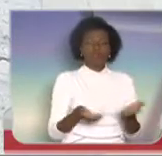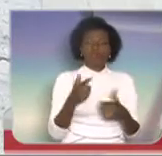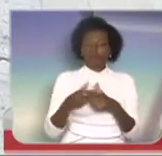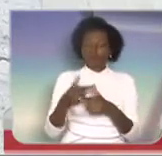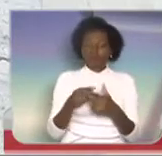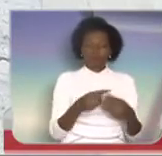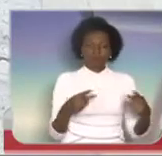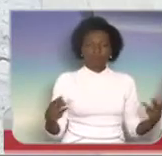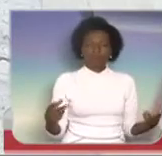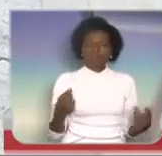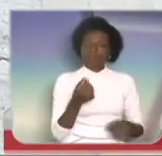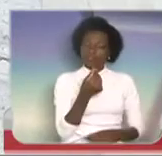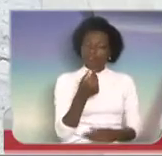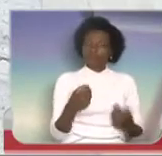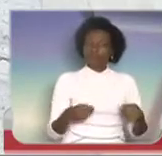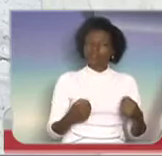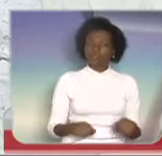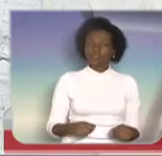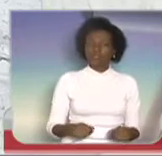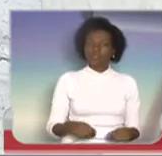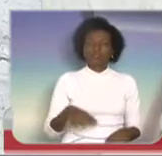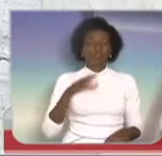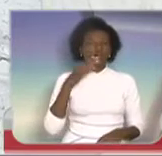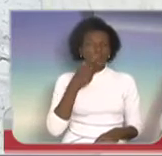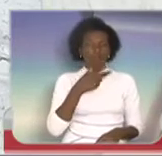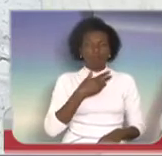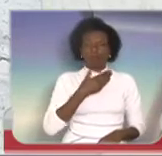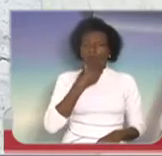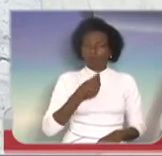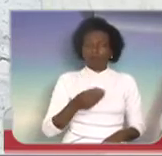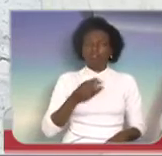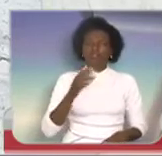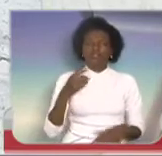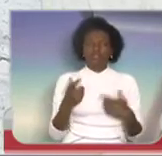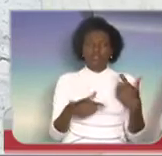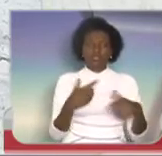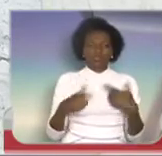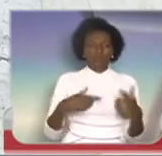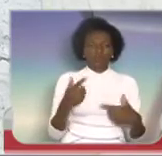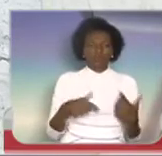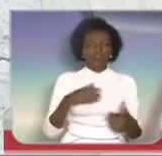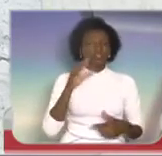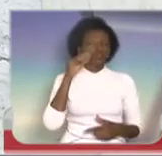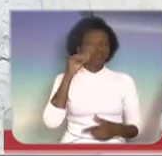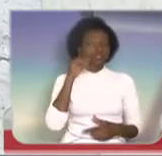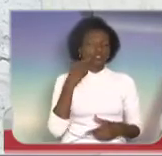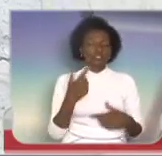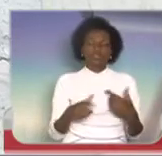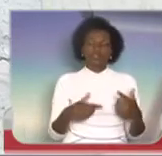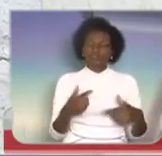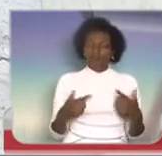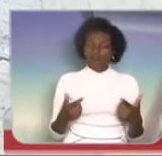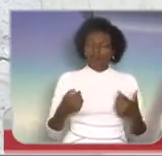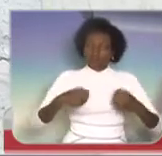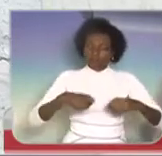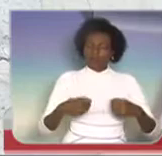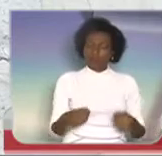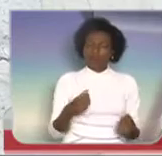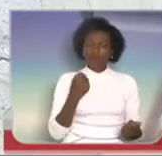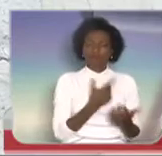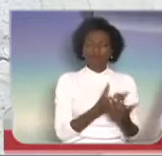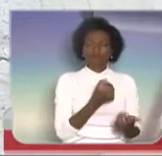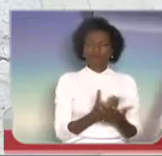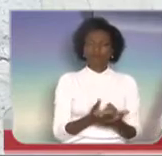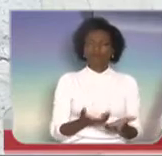e o nosso funcionário também precisa sanar as suas, quitar as suas dívidas e sanar os seus problemas. Então,